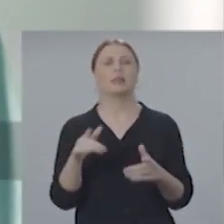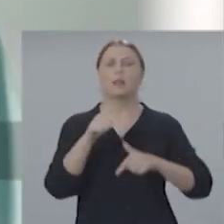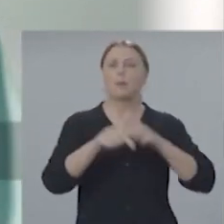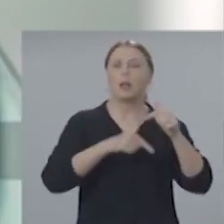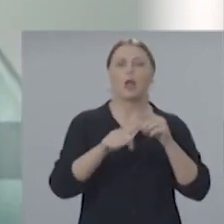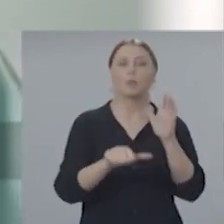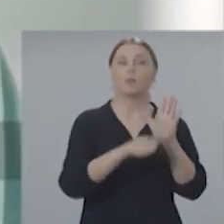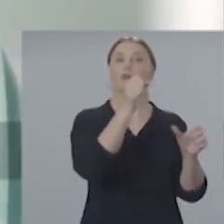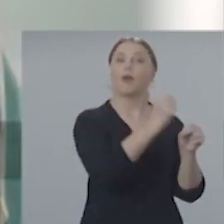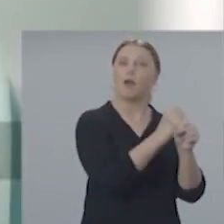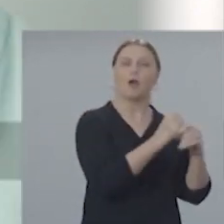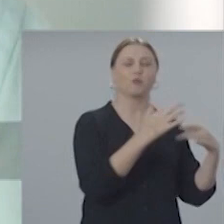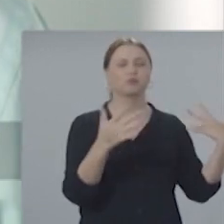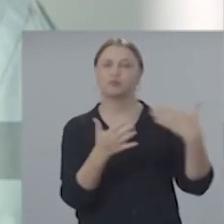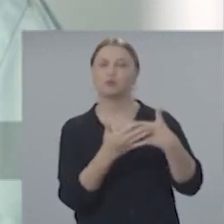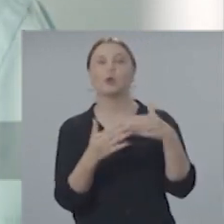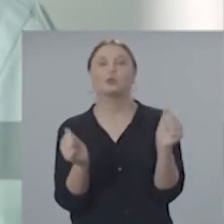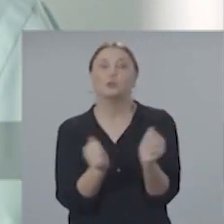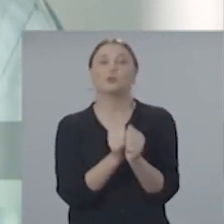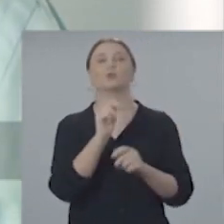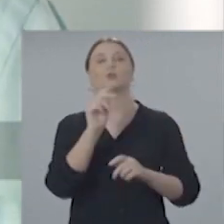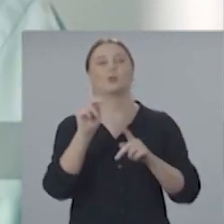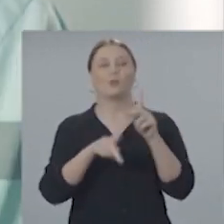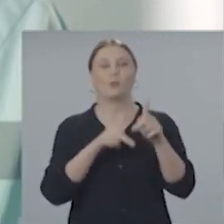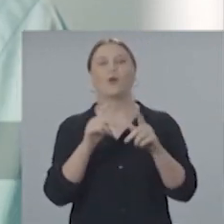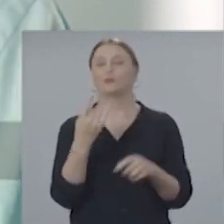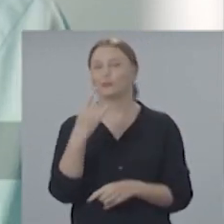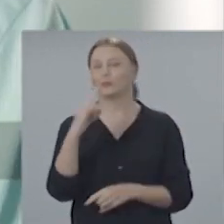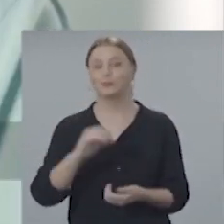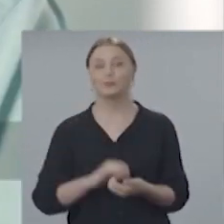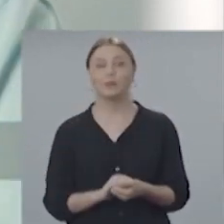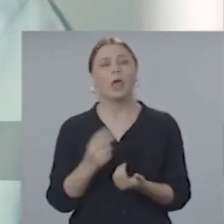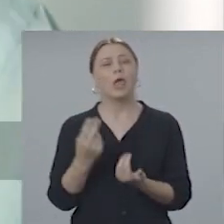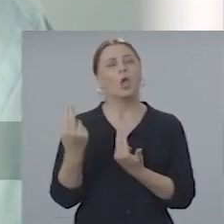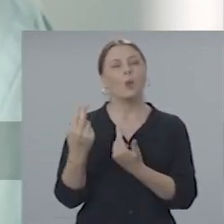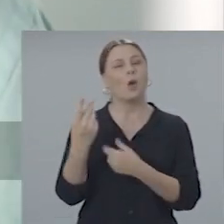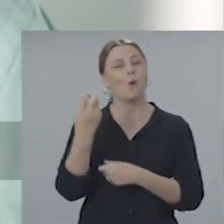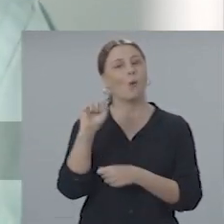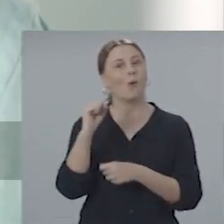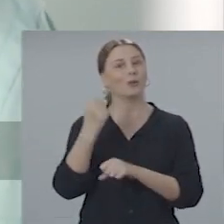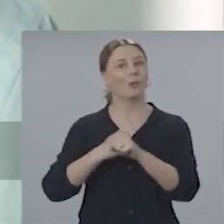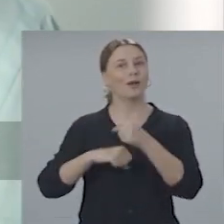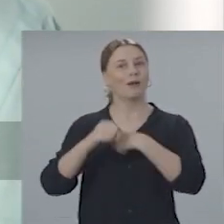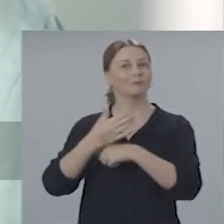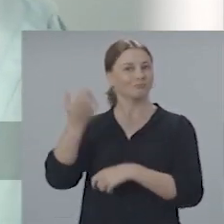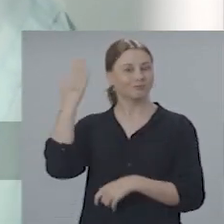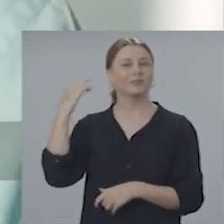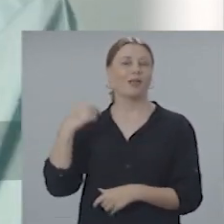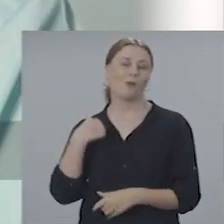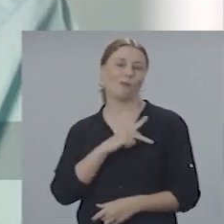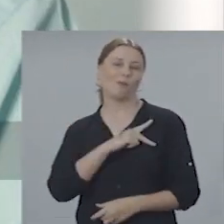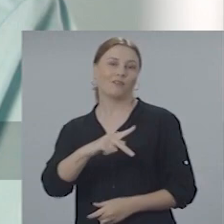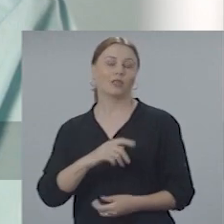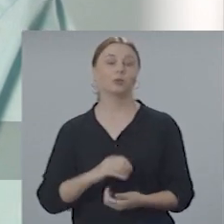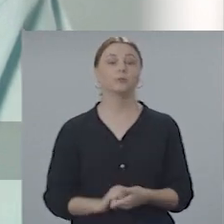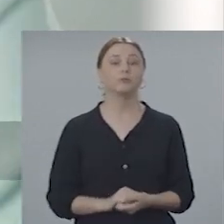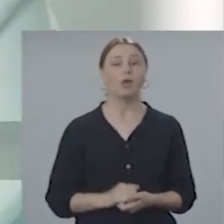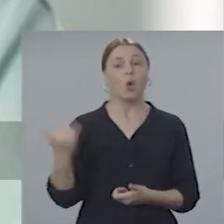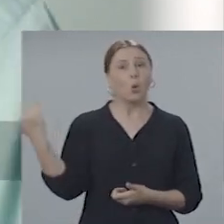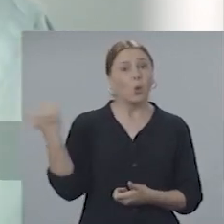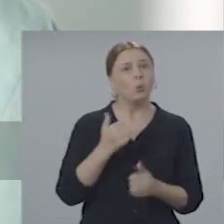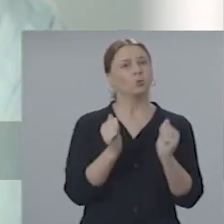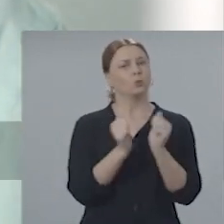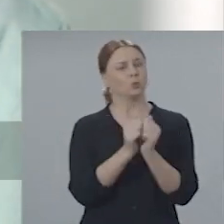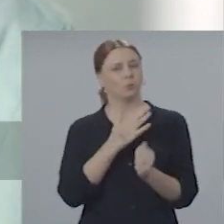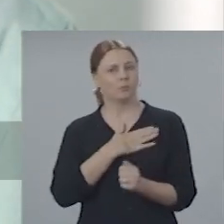vou cumprir os quatro anos do meu mandato. E trabalhar do primeiro ao último dia pela nossa gente, como já fiz nos